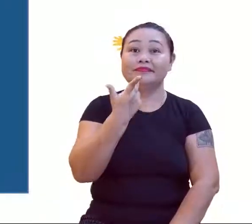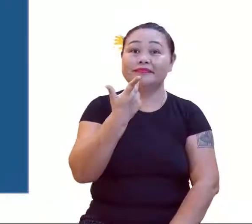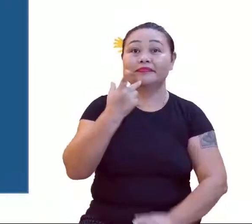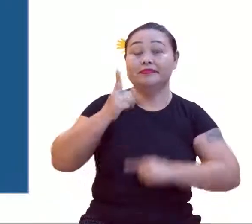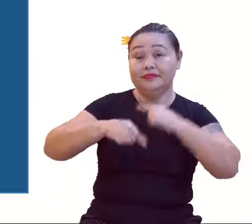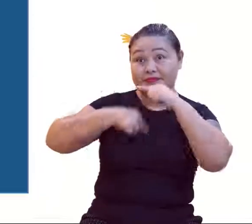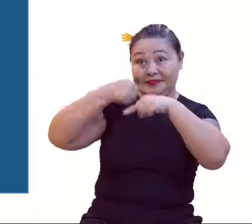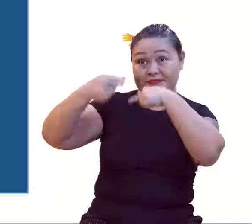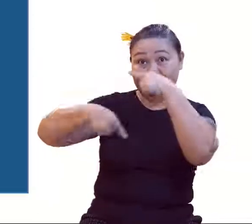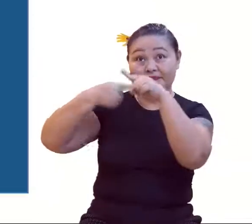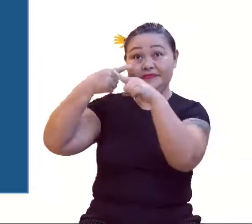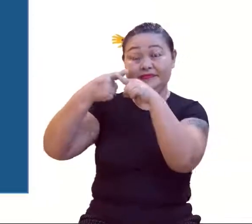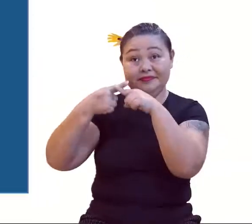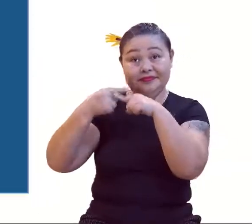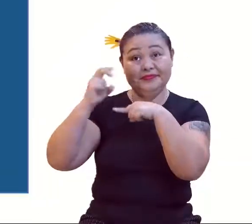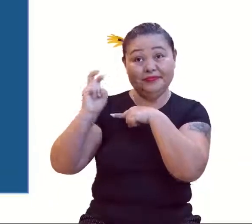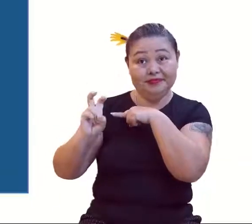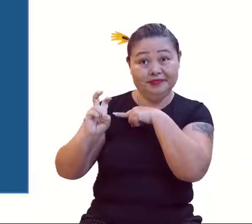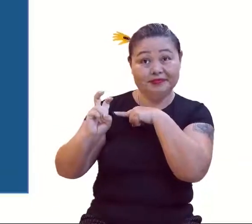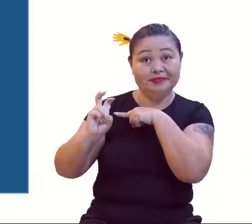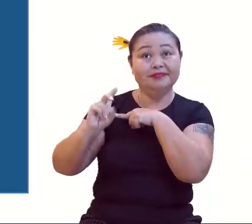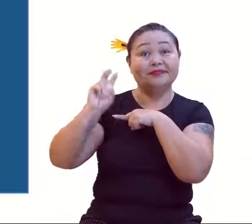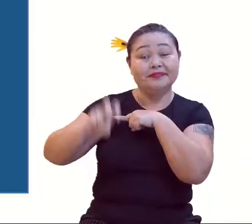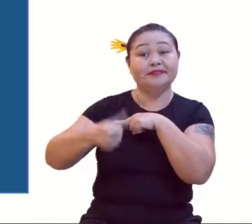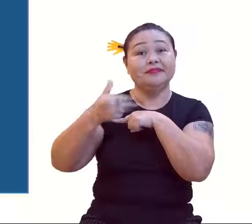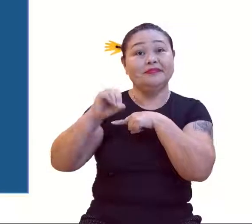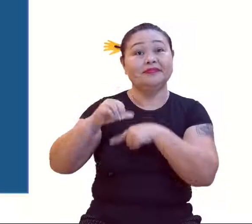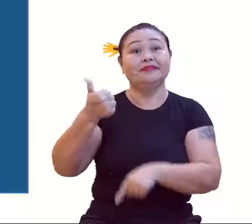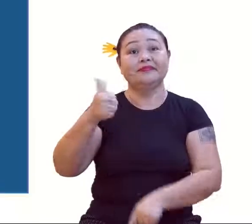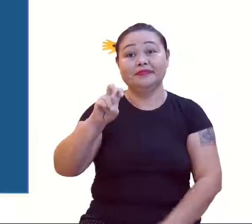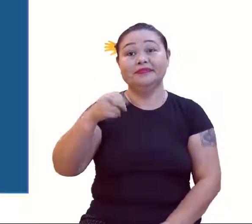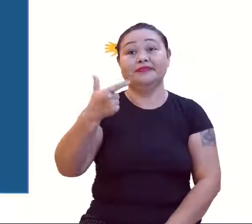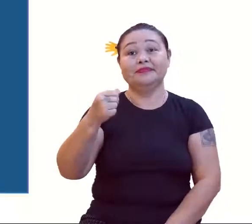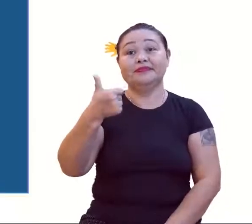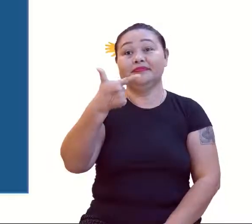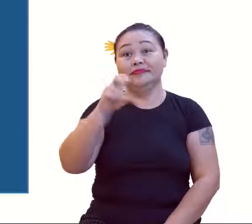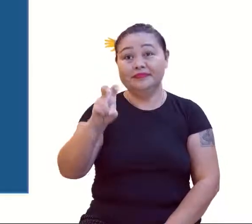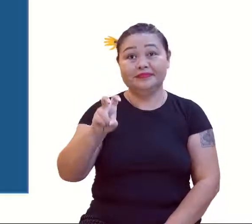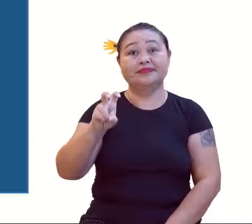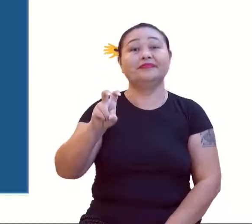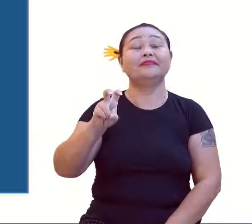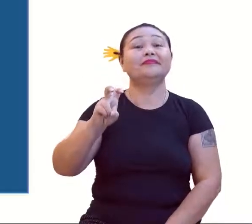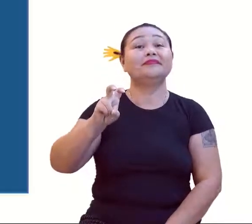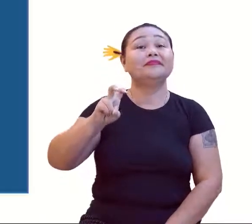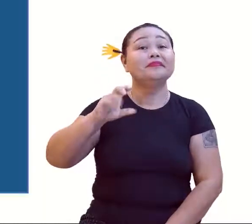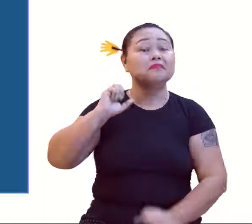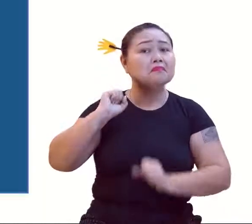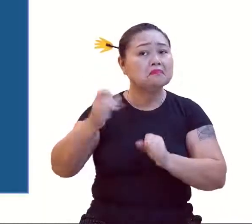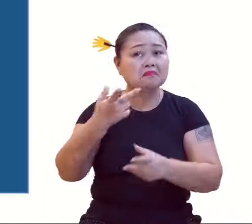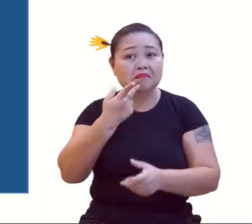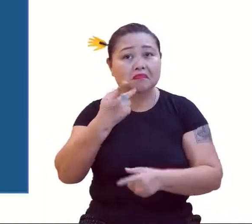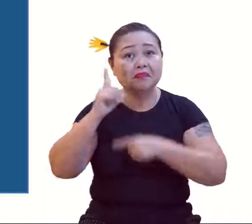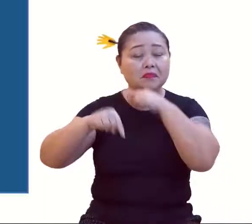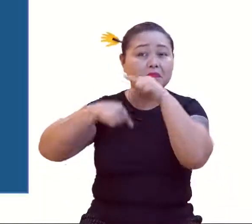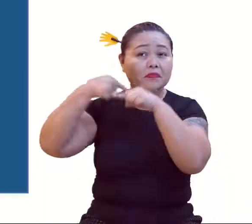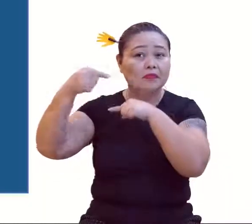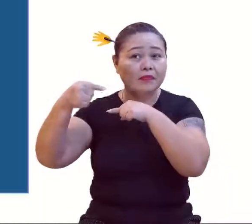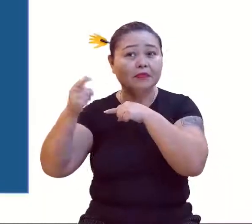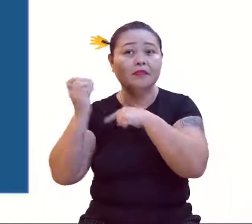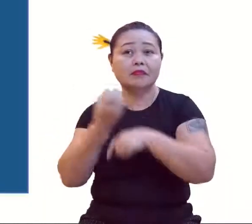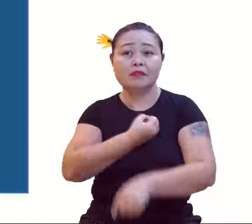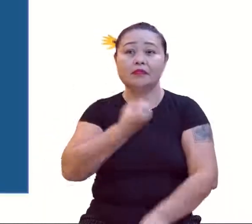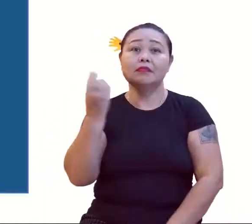a sequência dos múltiplos de 5... 5, 10, 15, 20, 25... Podemos afirmar que o próximo